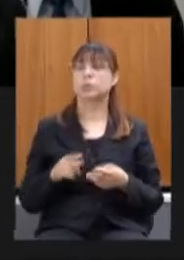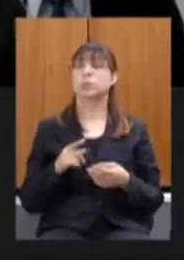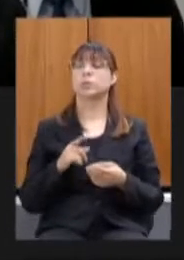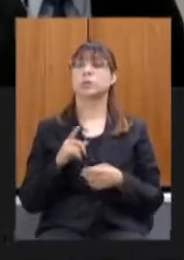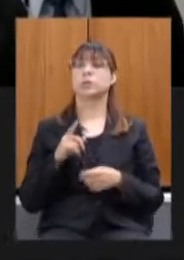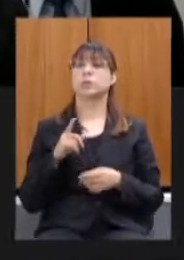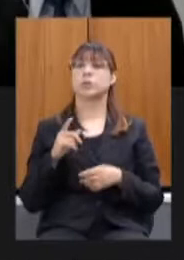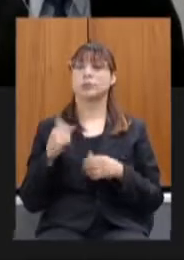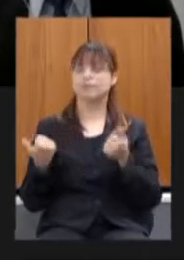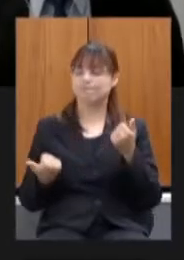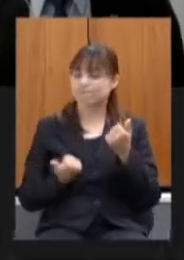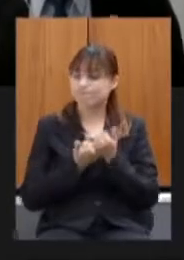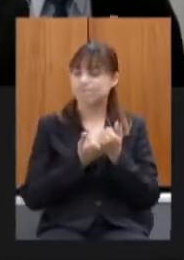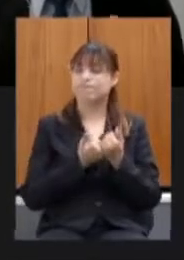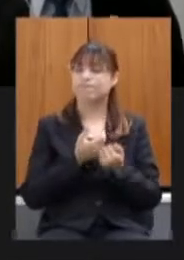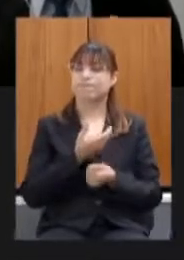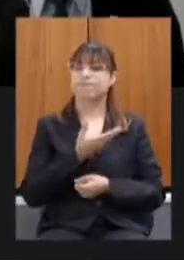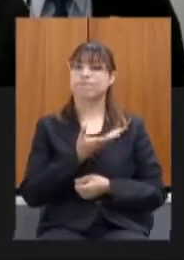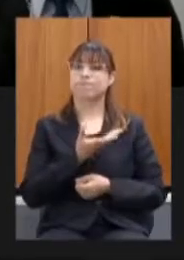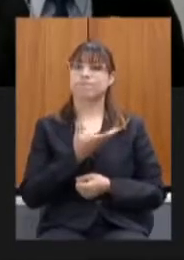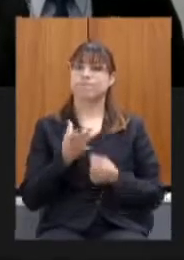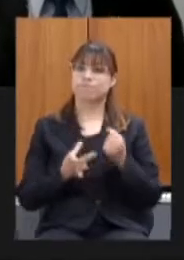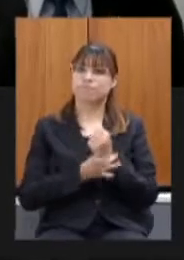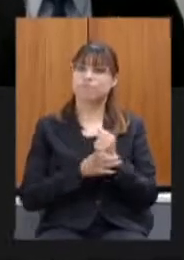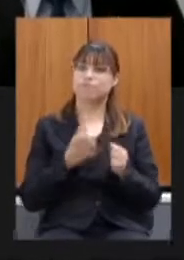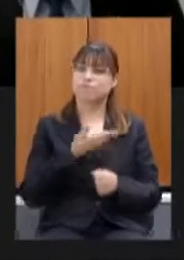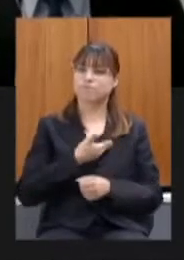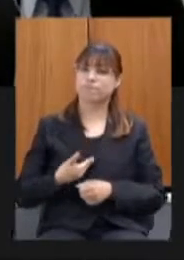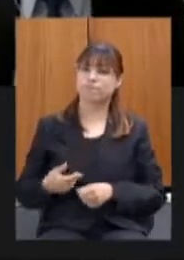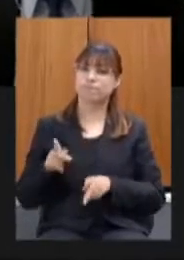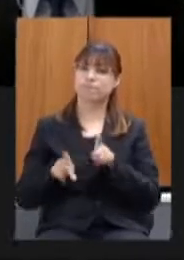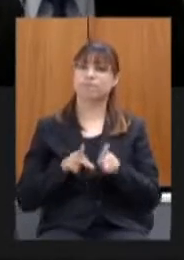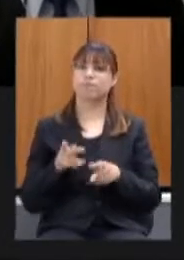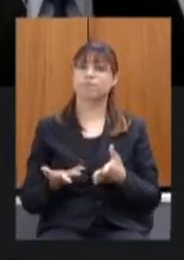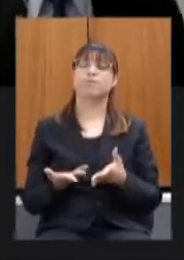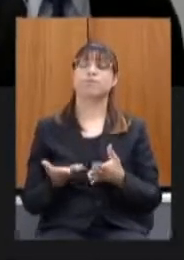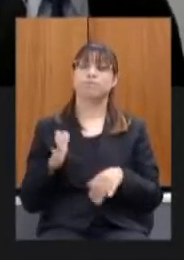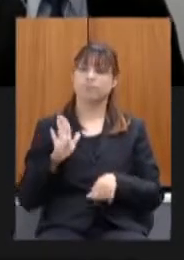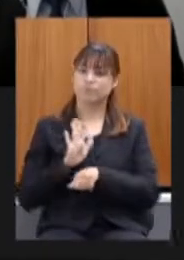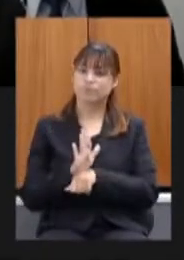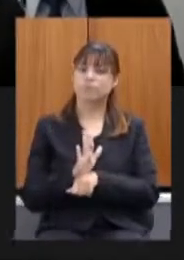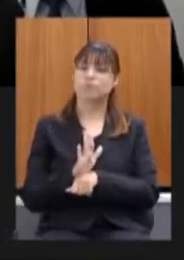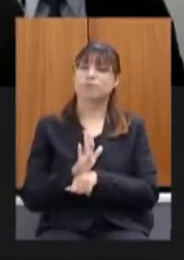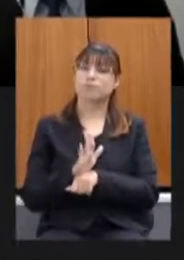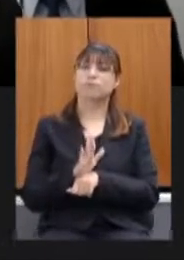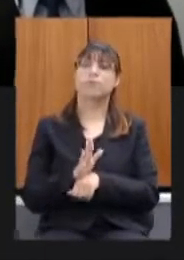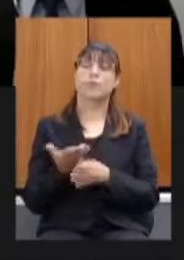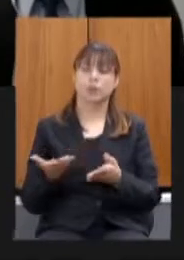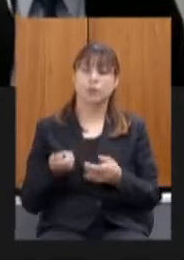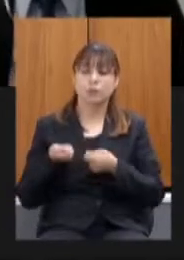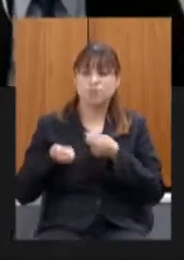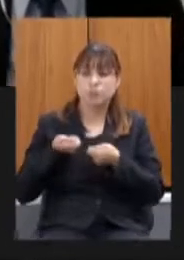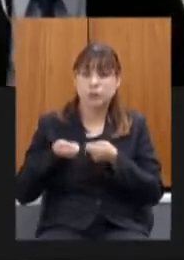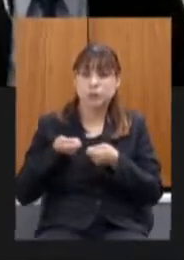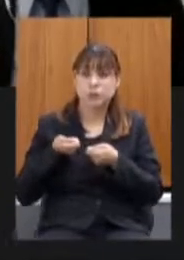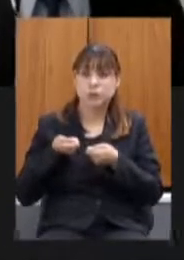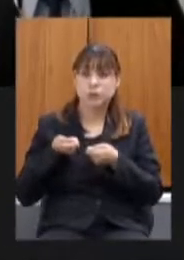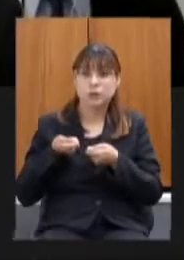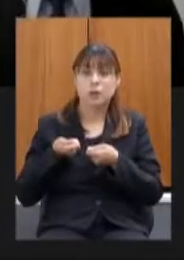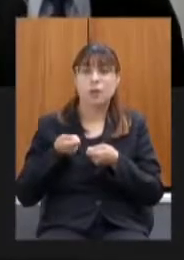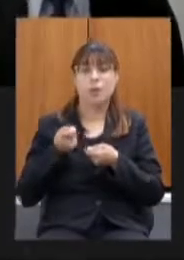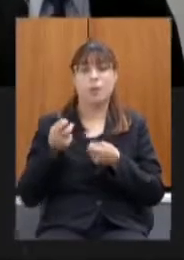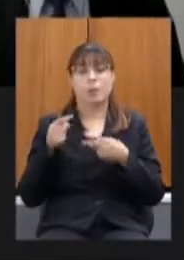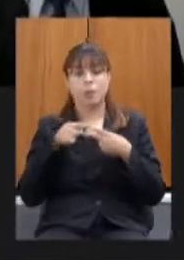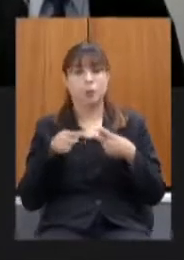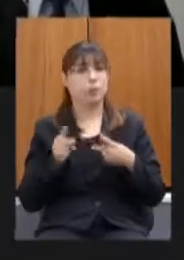apoio que a segurança pública deu a esse combate à pandemia então não houve em nenhum momento nenhum tipo de contingenciamento